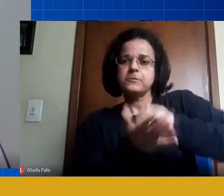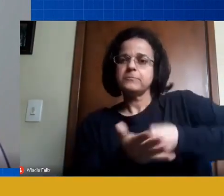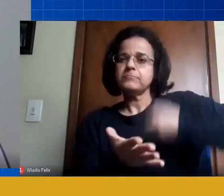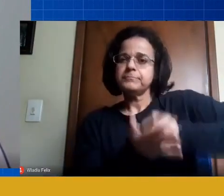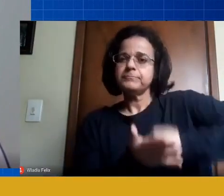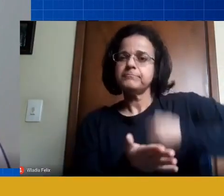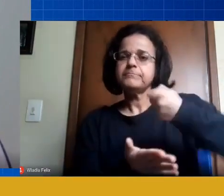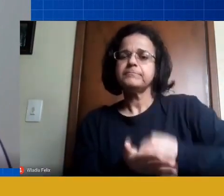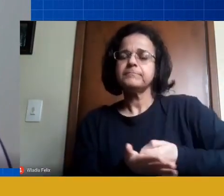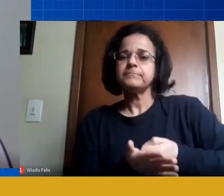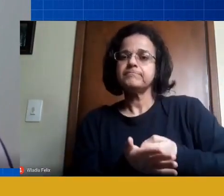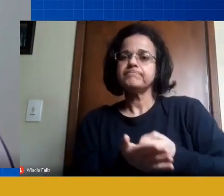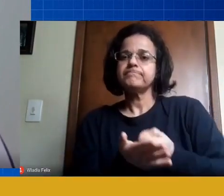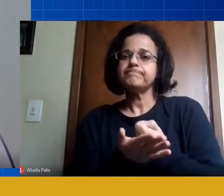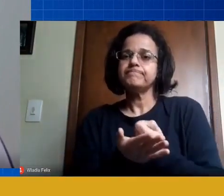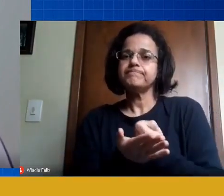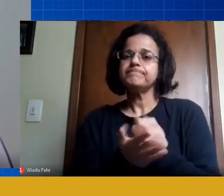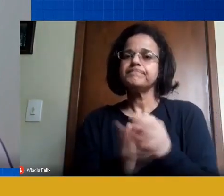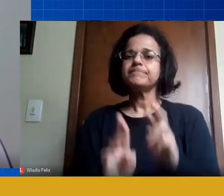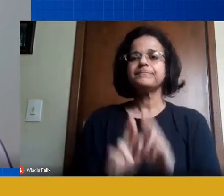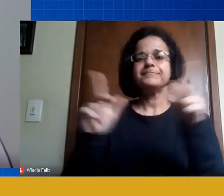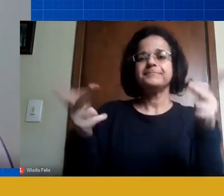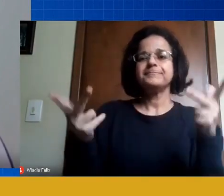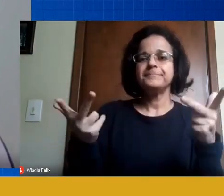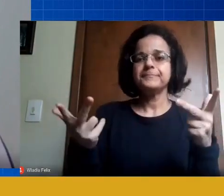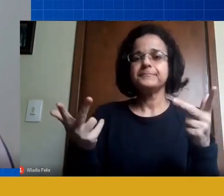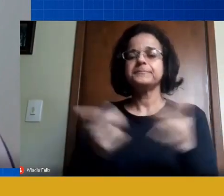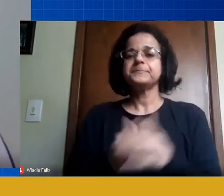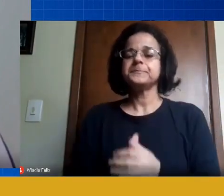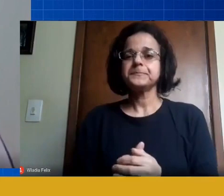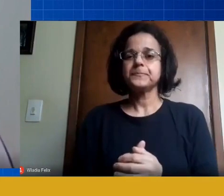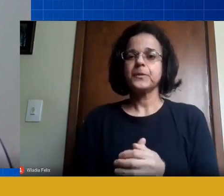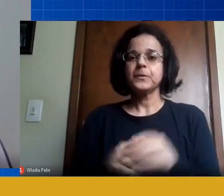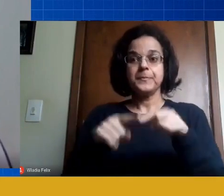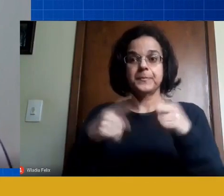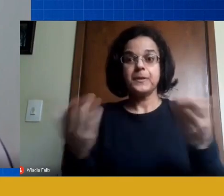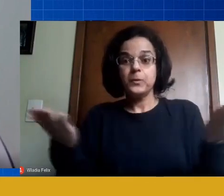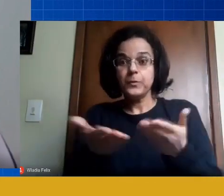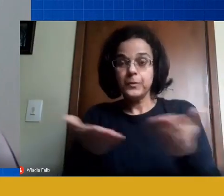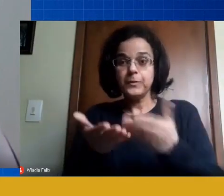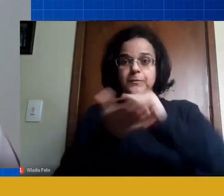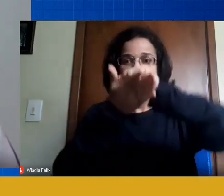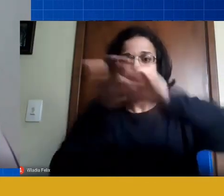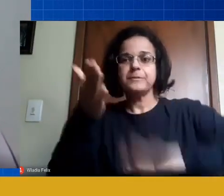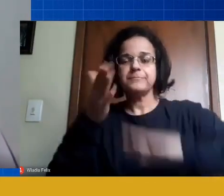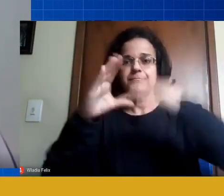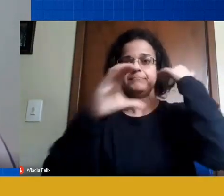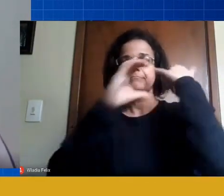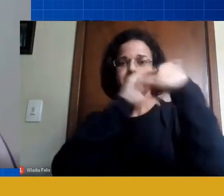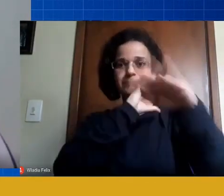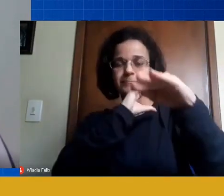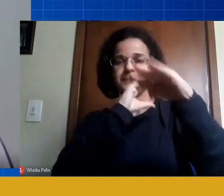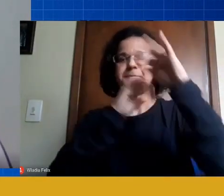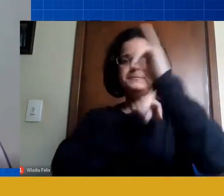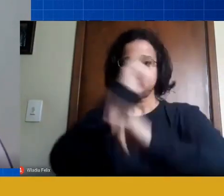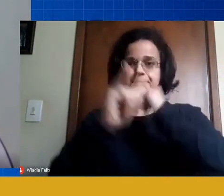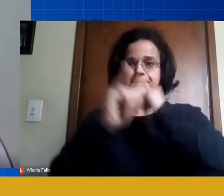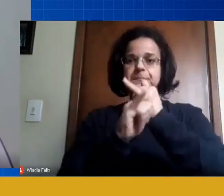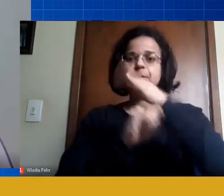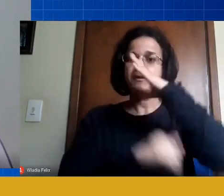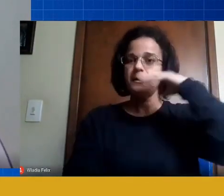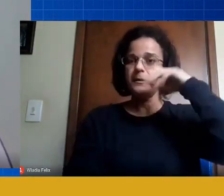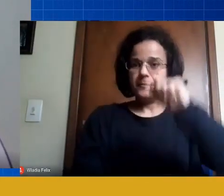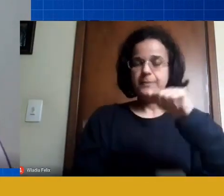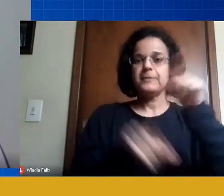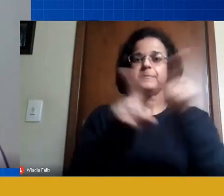diferenciado, né, hoje com as atividades remotas, que é o que o município de Araucária está fazendo, e aqui para